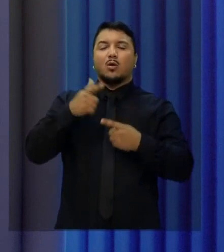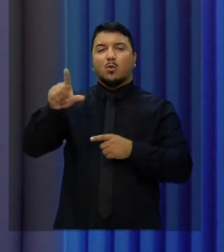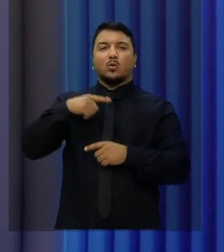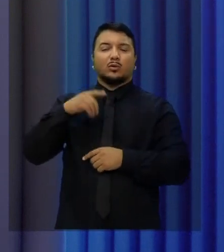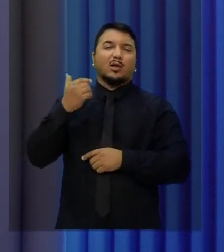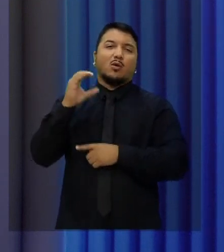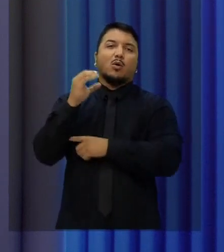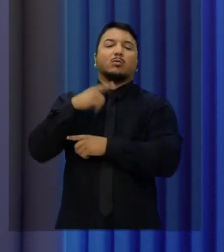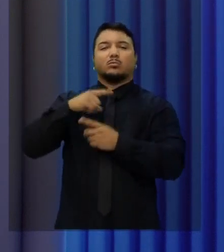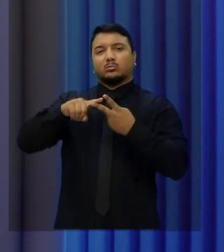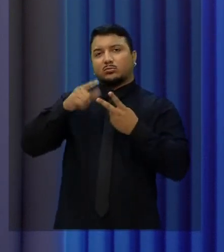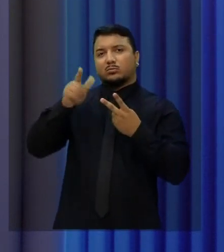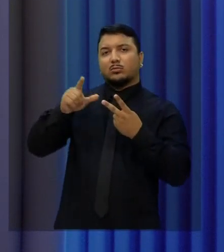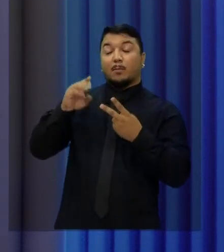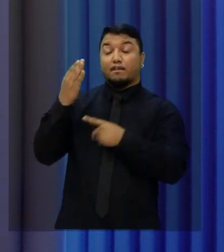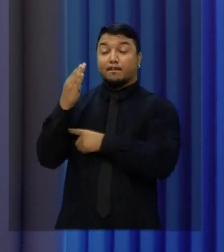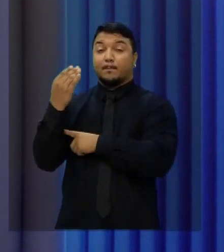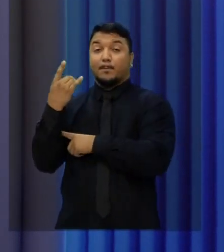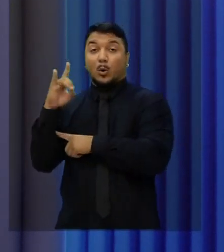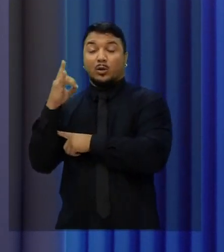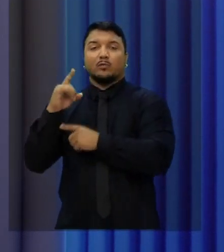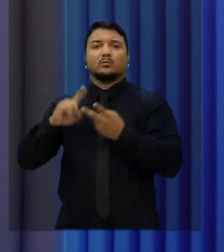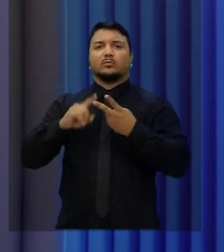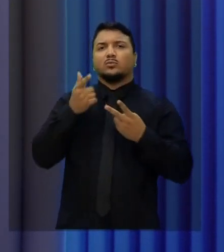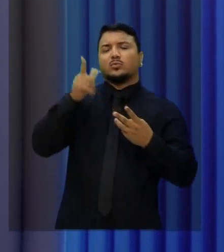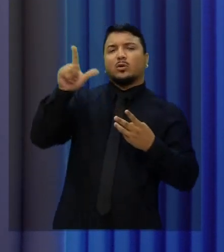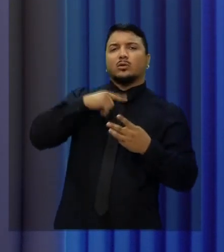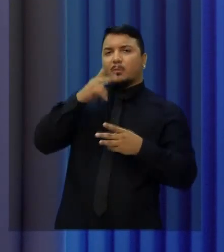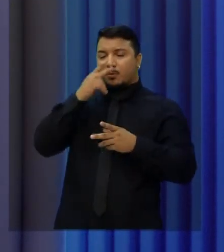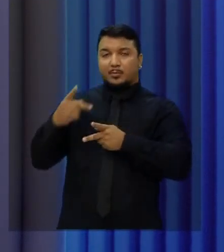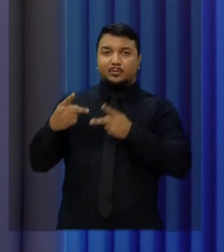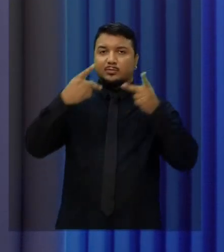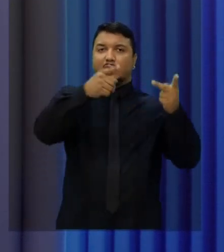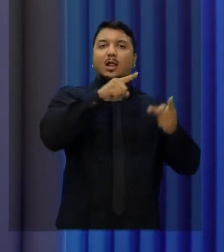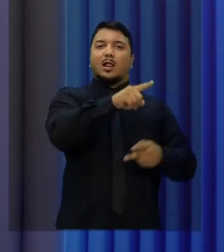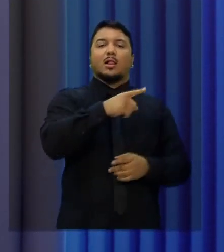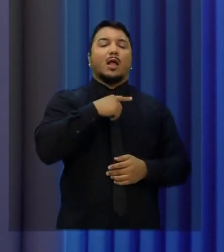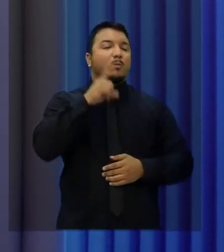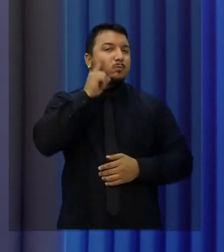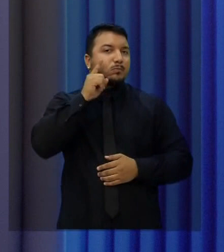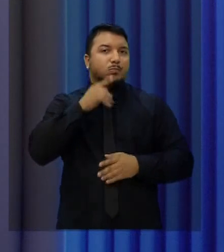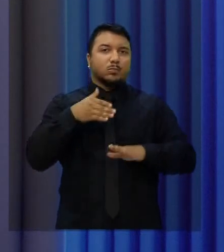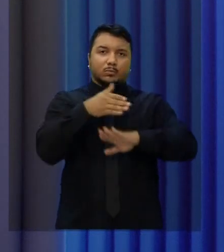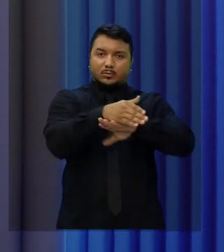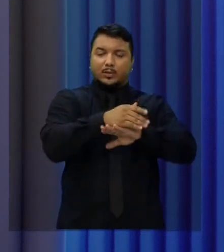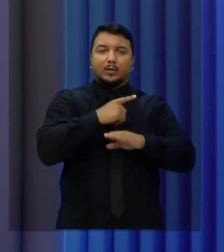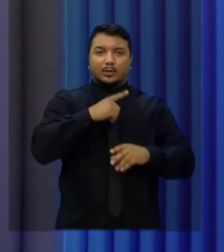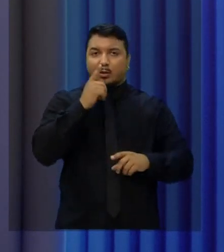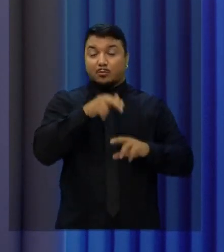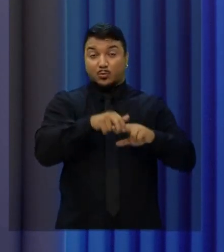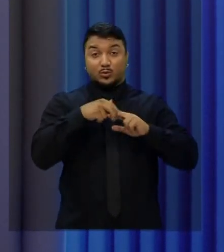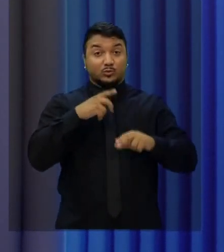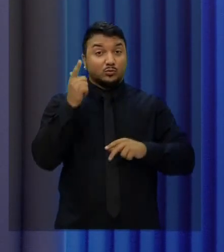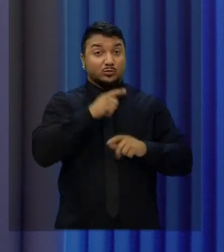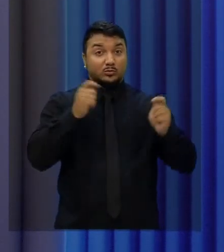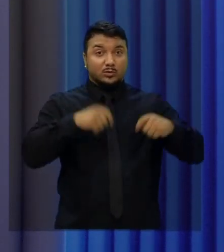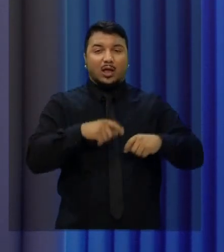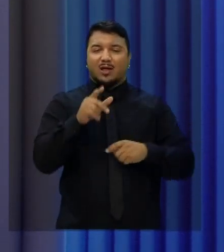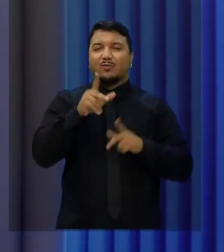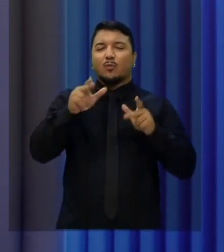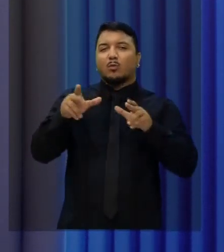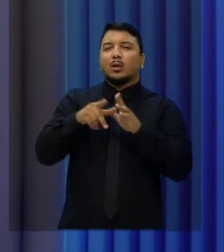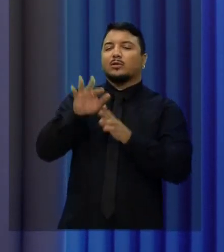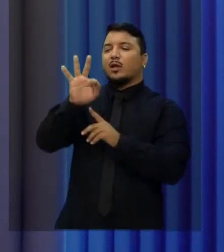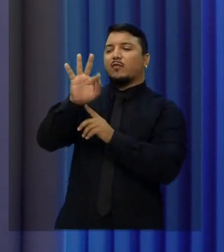vi lá em Miami, ao visitar o FBI e ao ter uma experiência com alguém que vai nos ajudar a trazer o formato do FBI, de